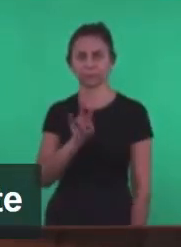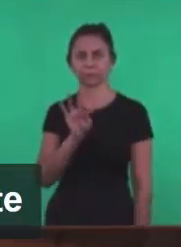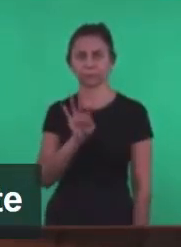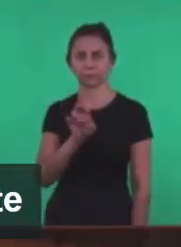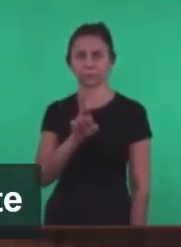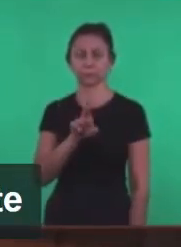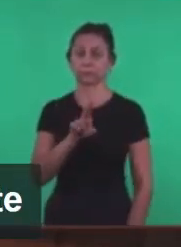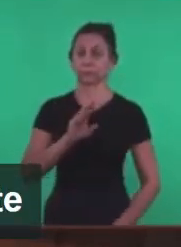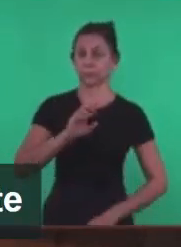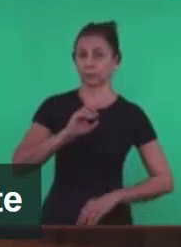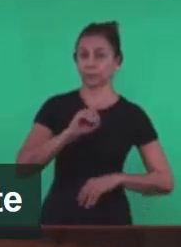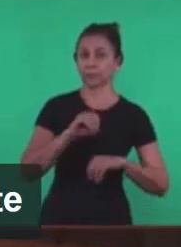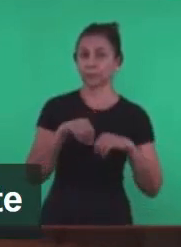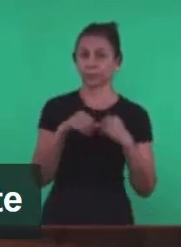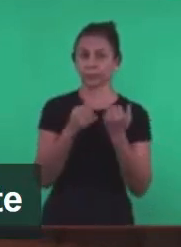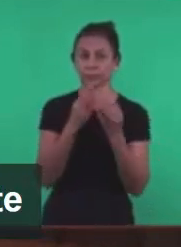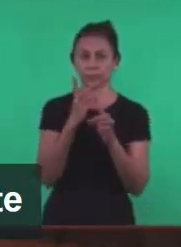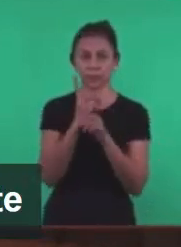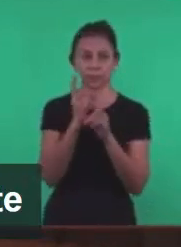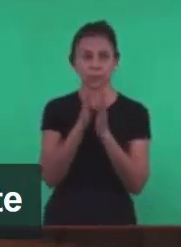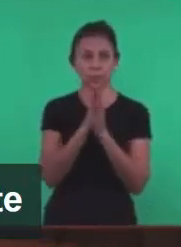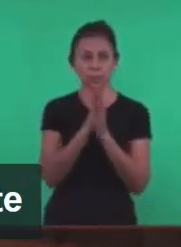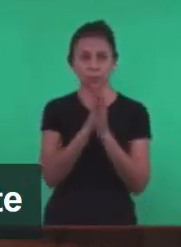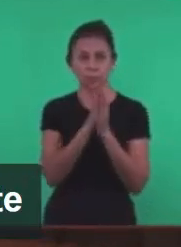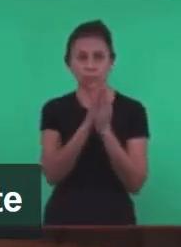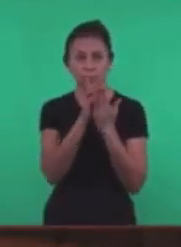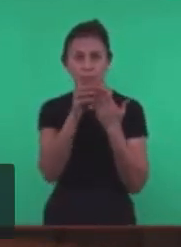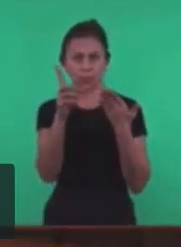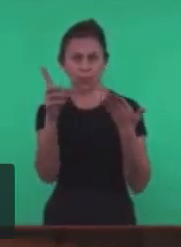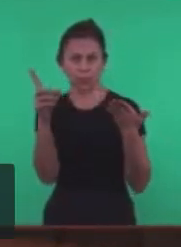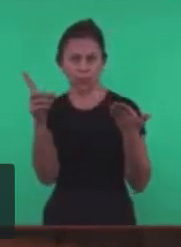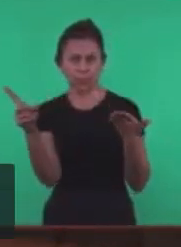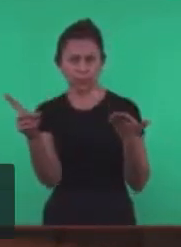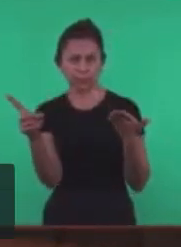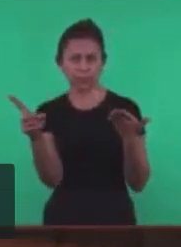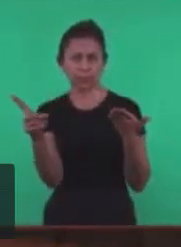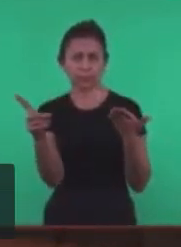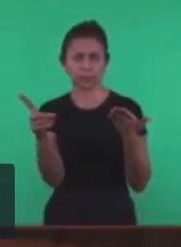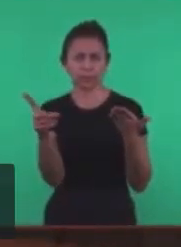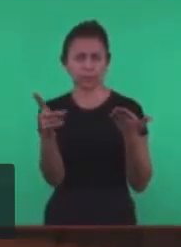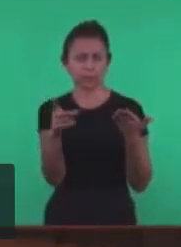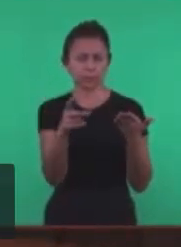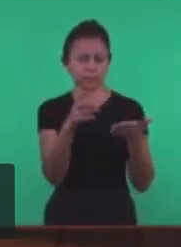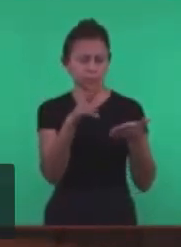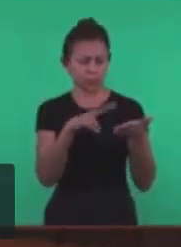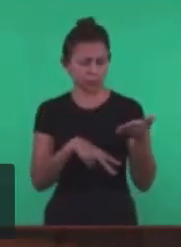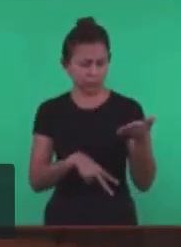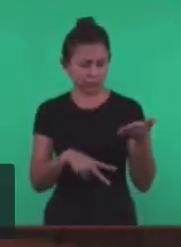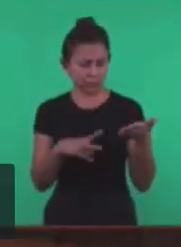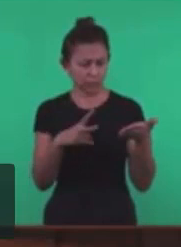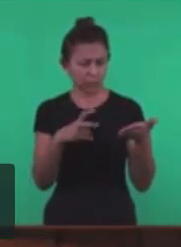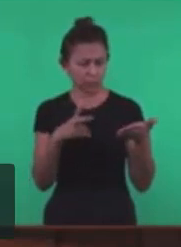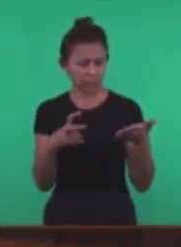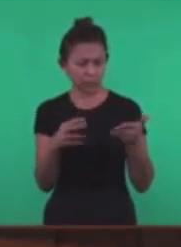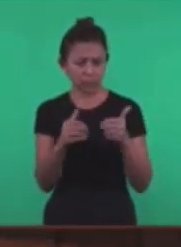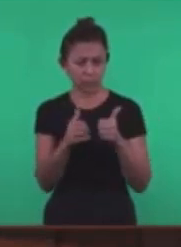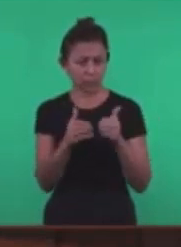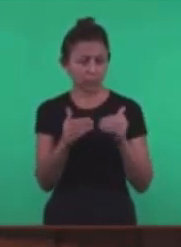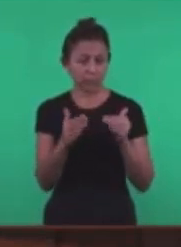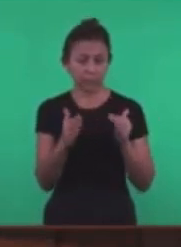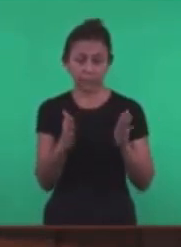Os princípios Que deviam Nortear A vida Da igreja Que tinham Sido esquecidos